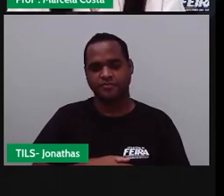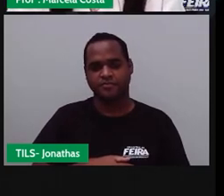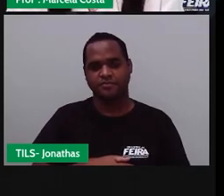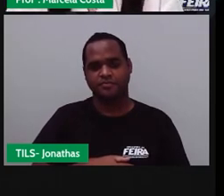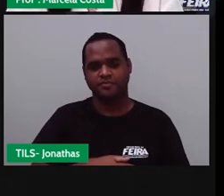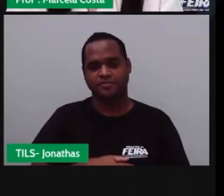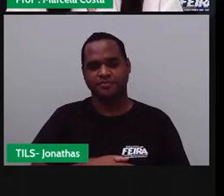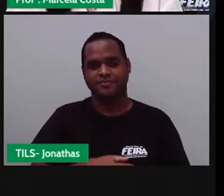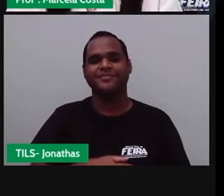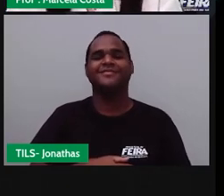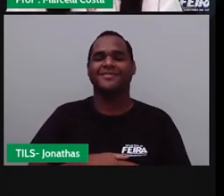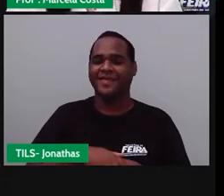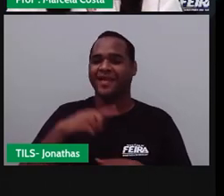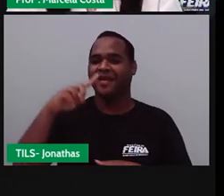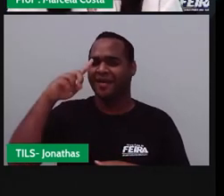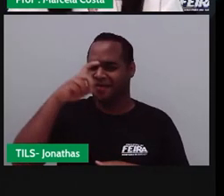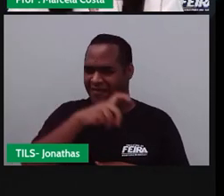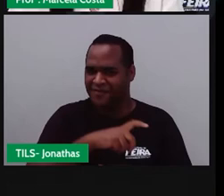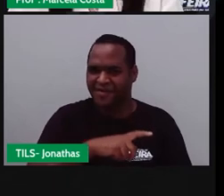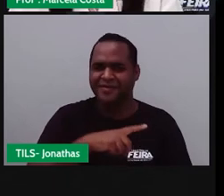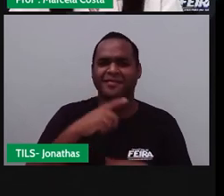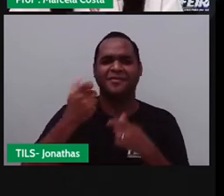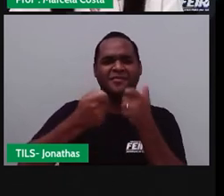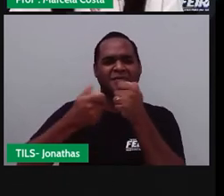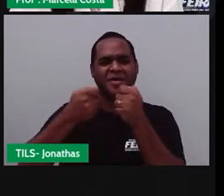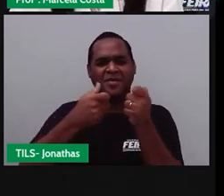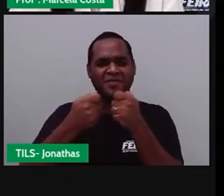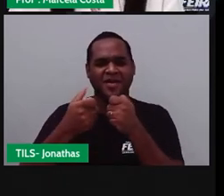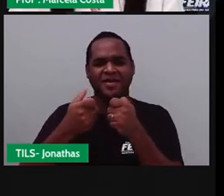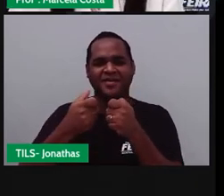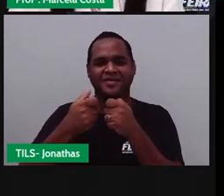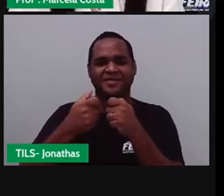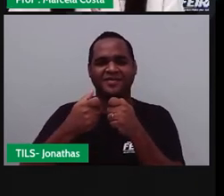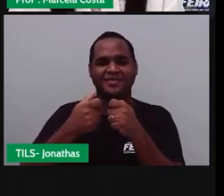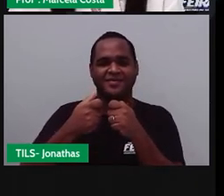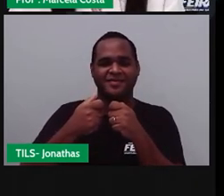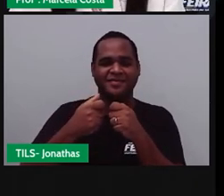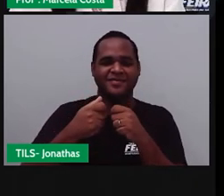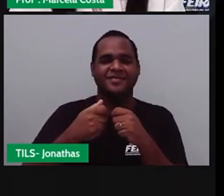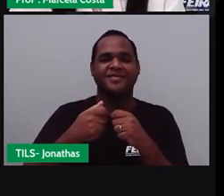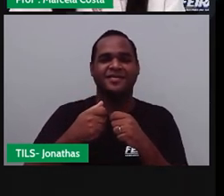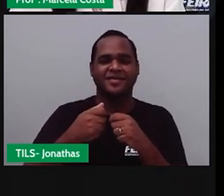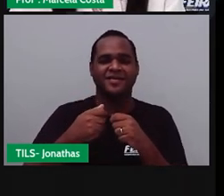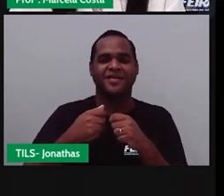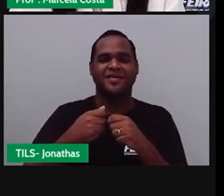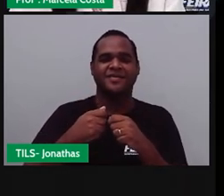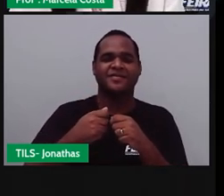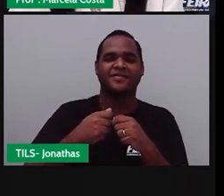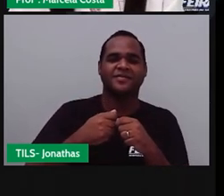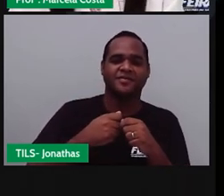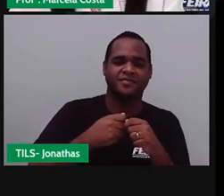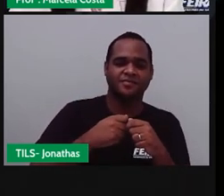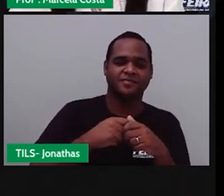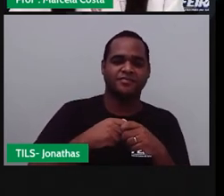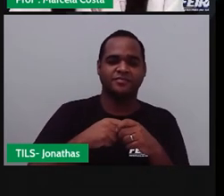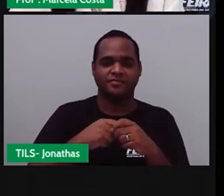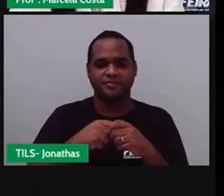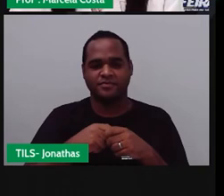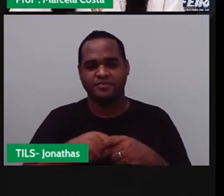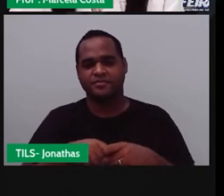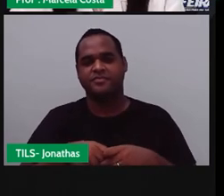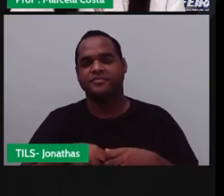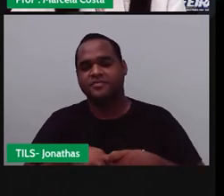tá difícil esse joguinho, viu? Mas você vai conseguir, vai se divertir brincando.